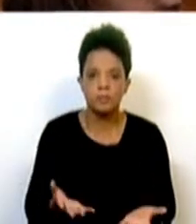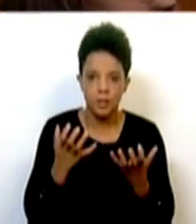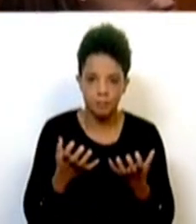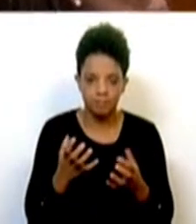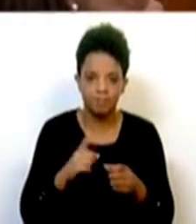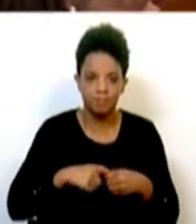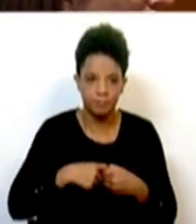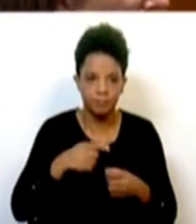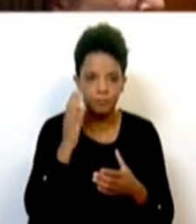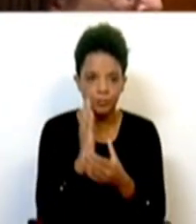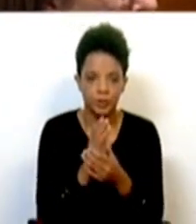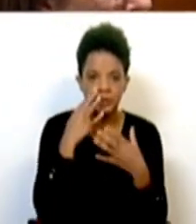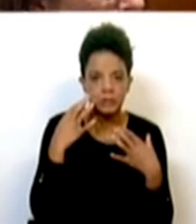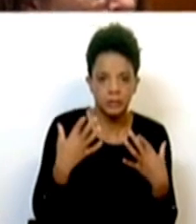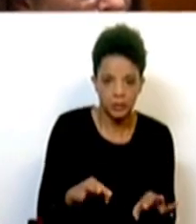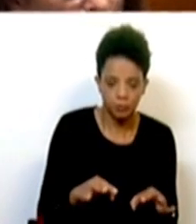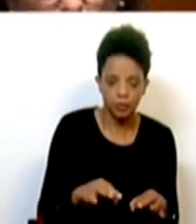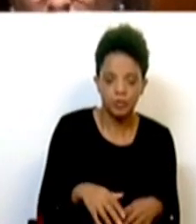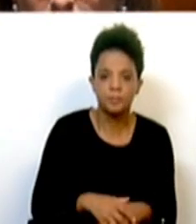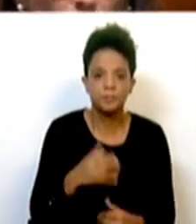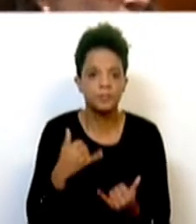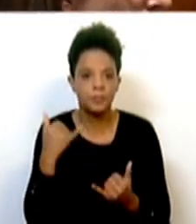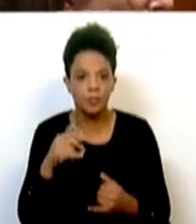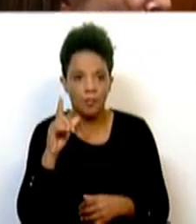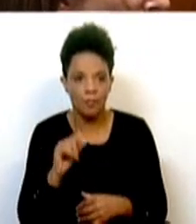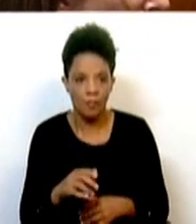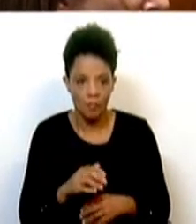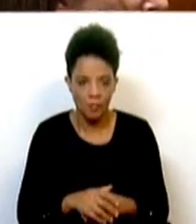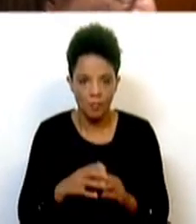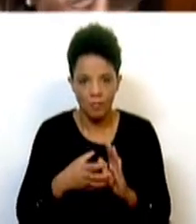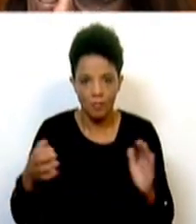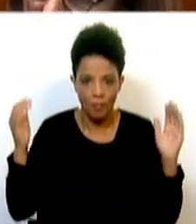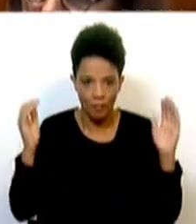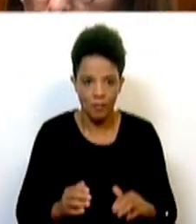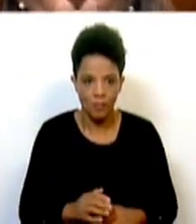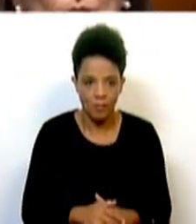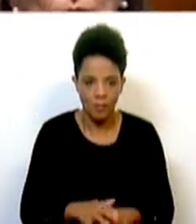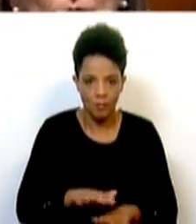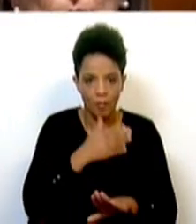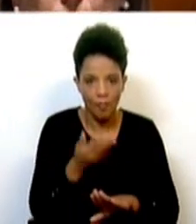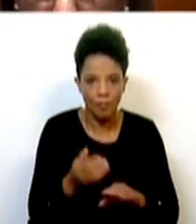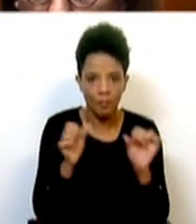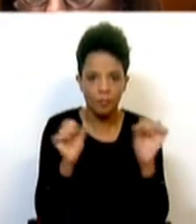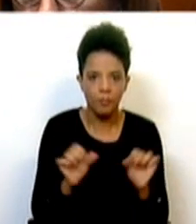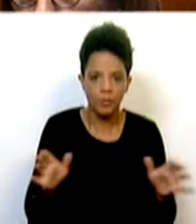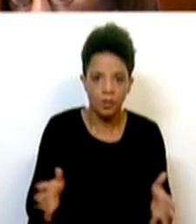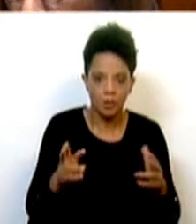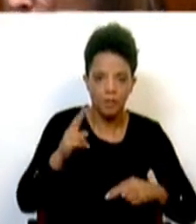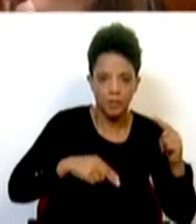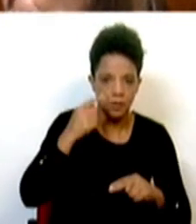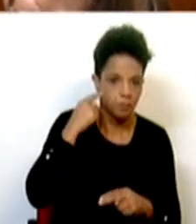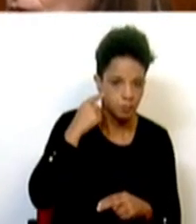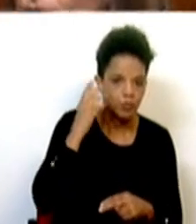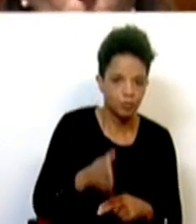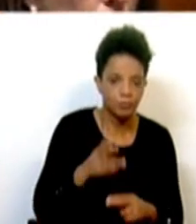realizados num processo mais simples, num processo digital e menos burocrático, com reforço do sistema de incentivos fiscais, já ouvimos,